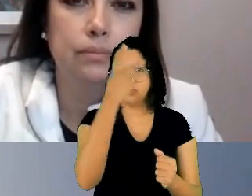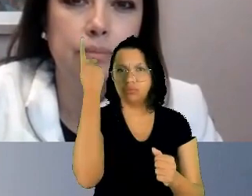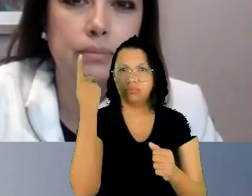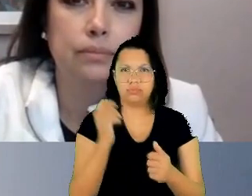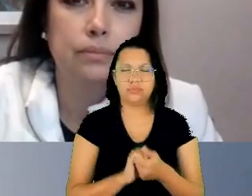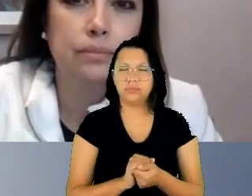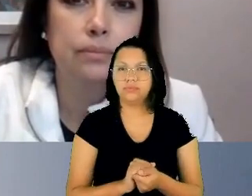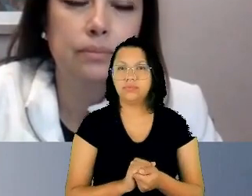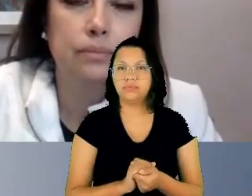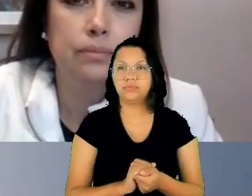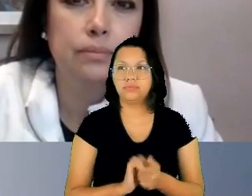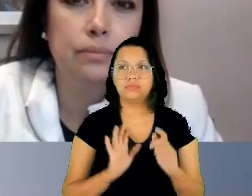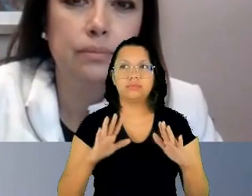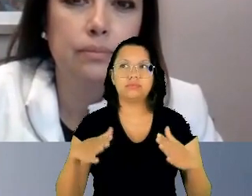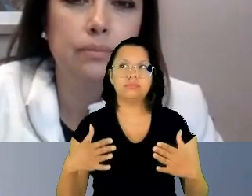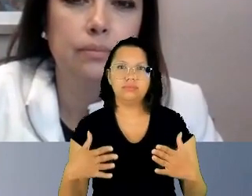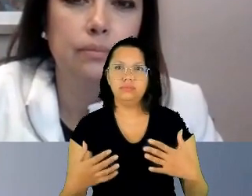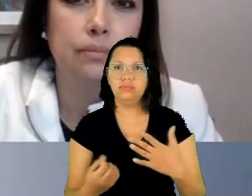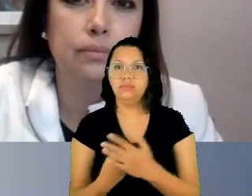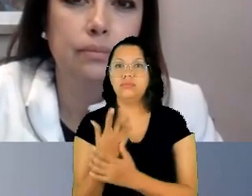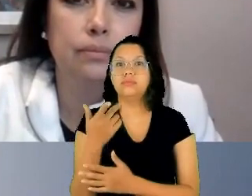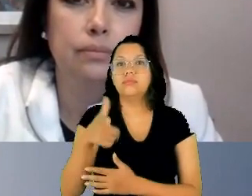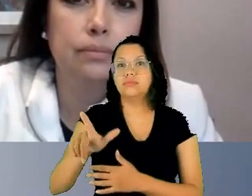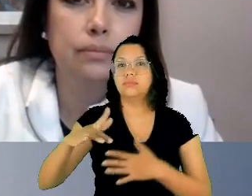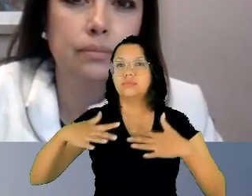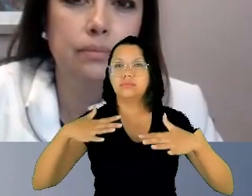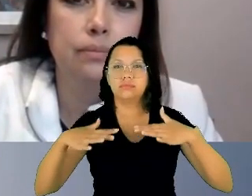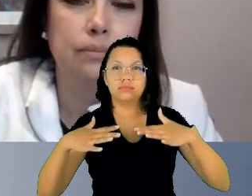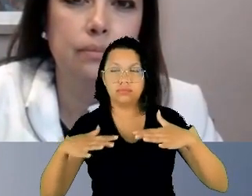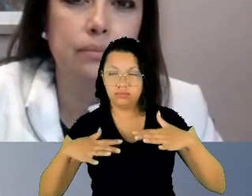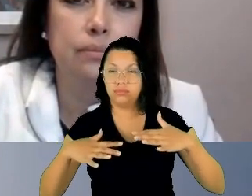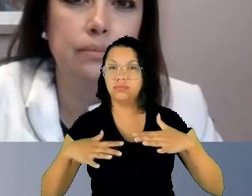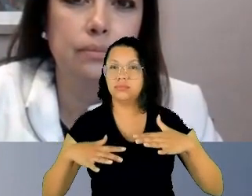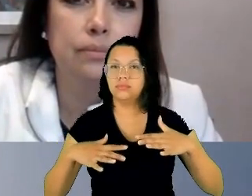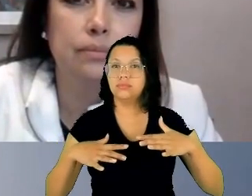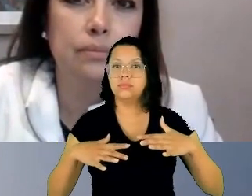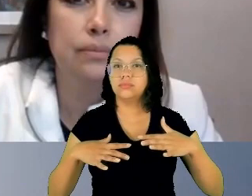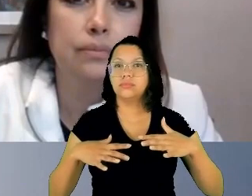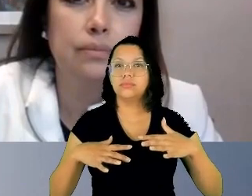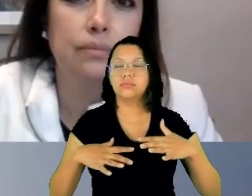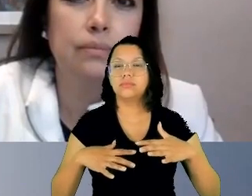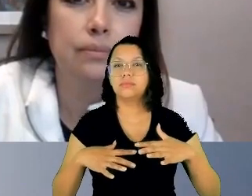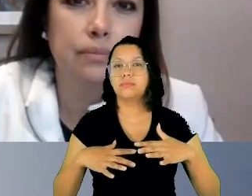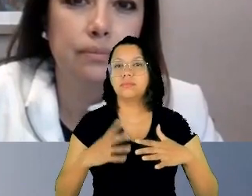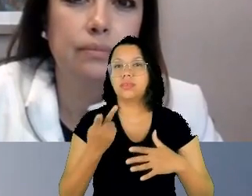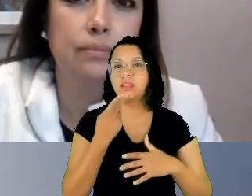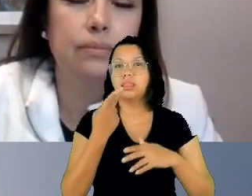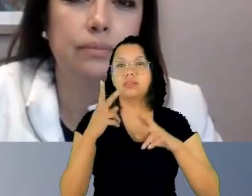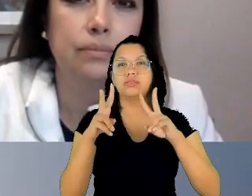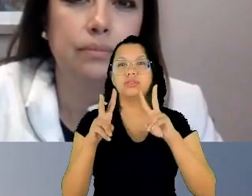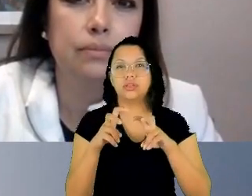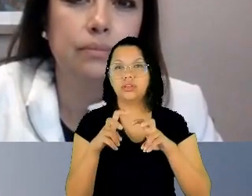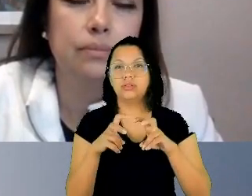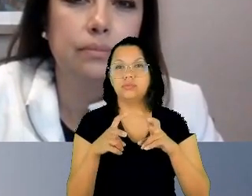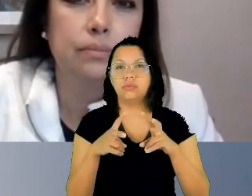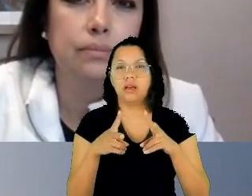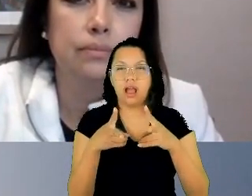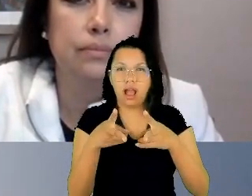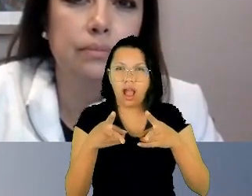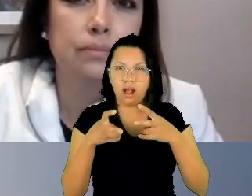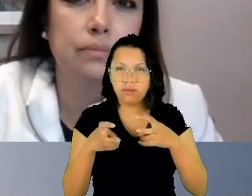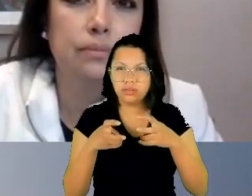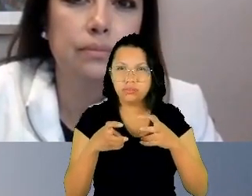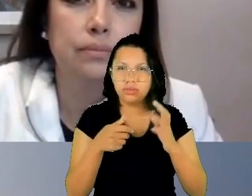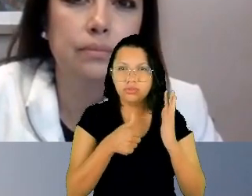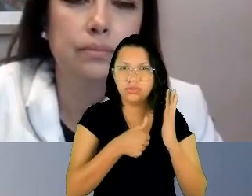outro movimento pautado pelo direito ao reconhecimento de identidades. Para Ferraioli,